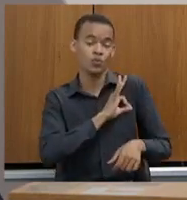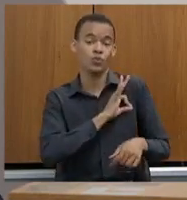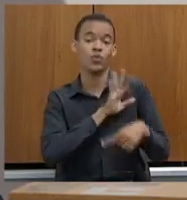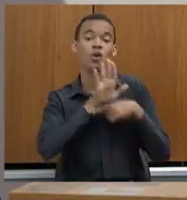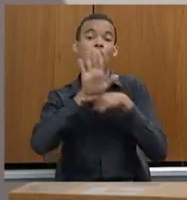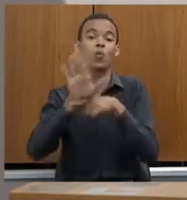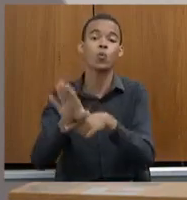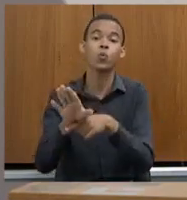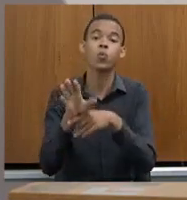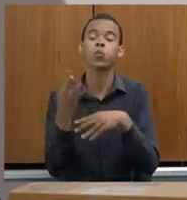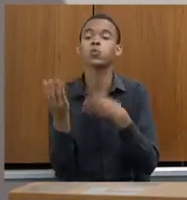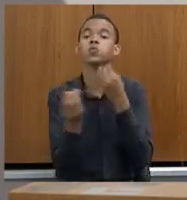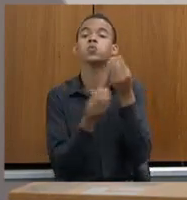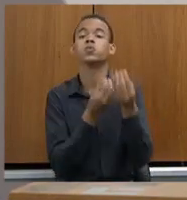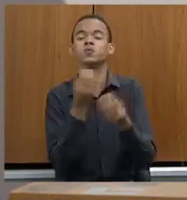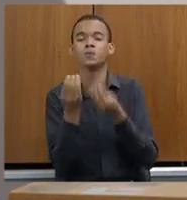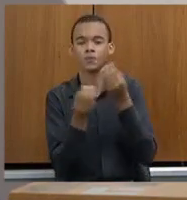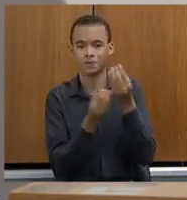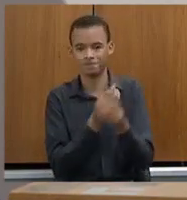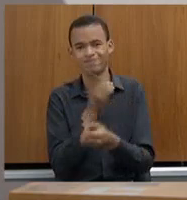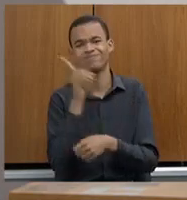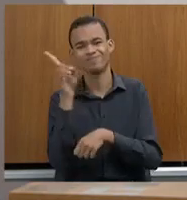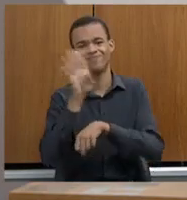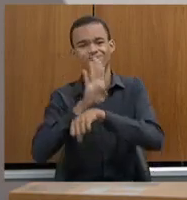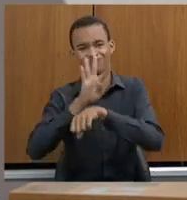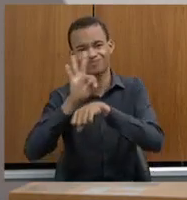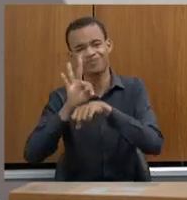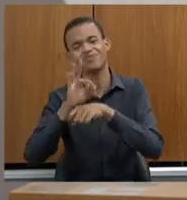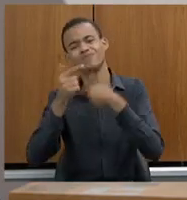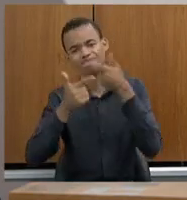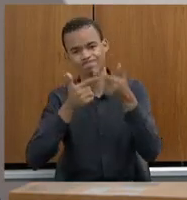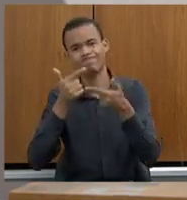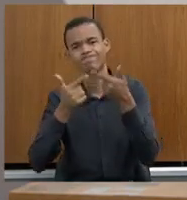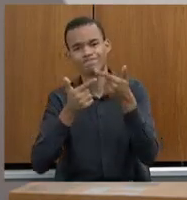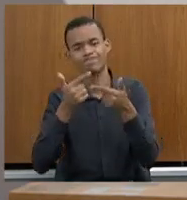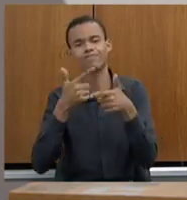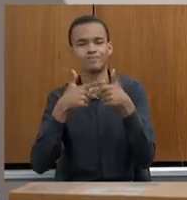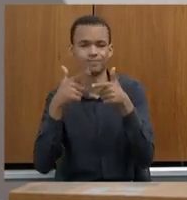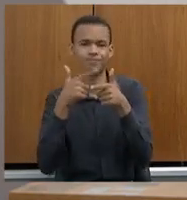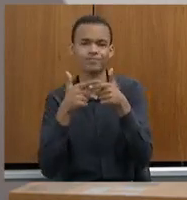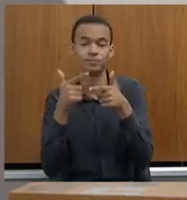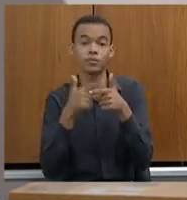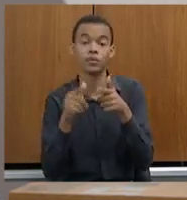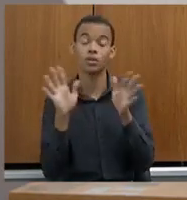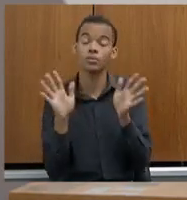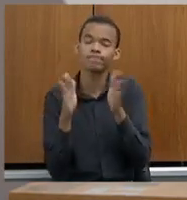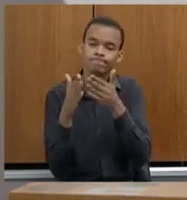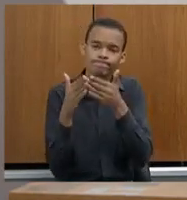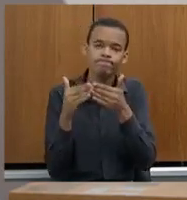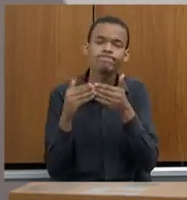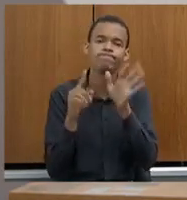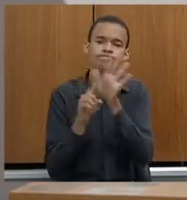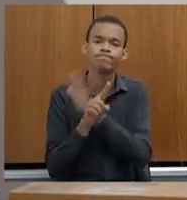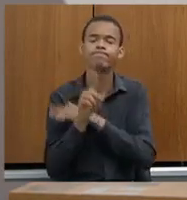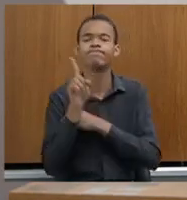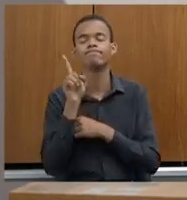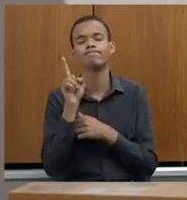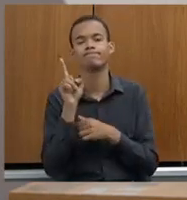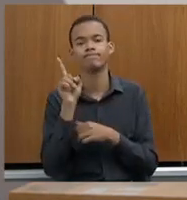é? Esse é o drama que está acontecendo em Betim. Então, eu queria chamar atenção com a sua inteligência, sua equipe,